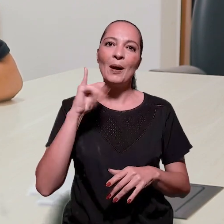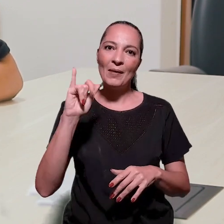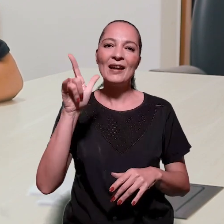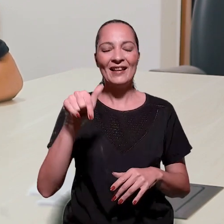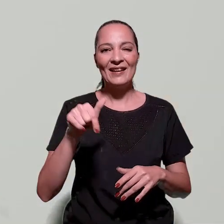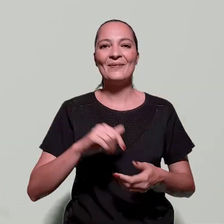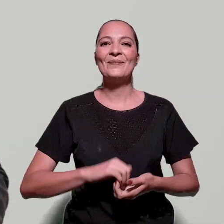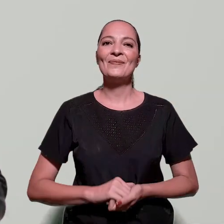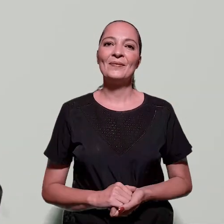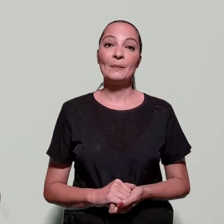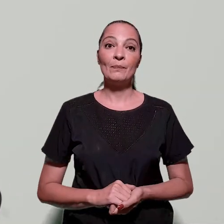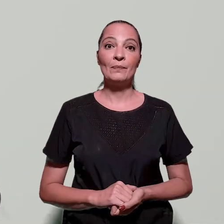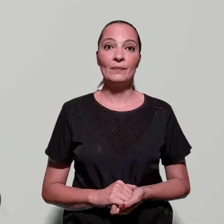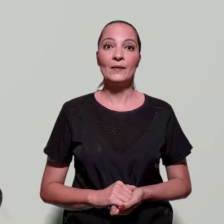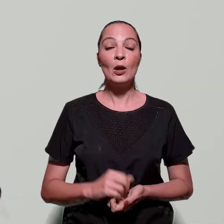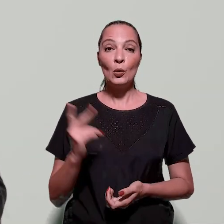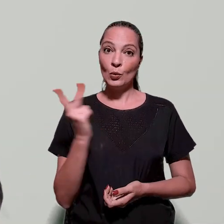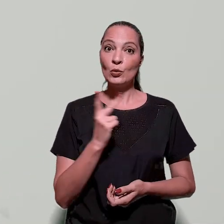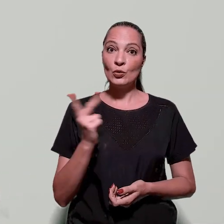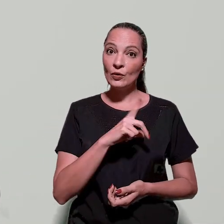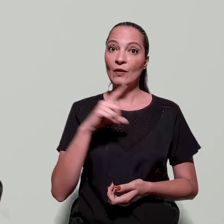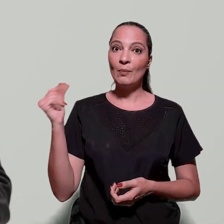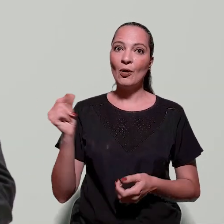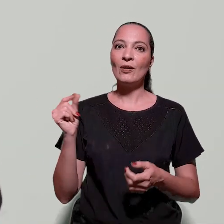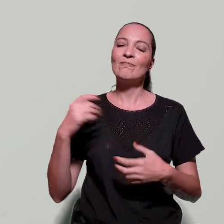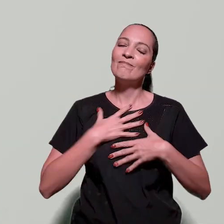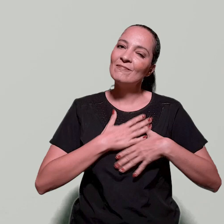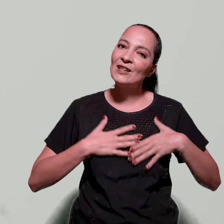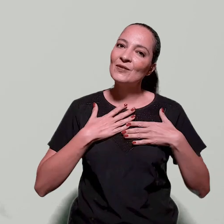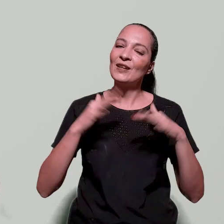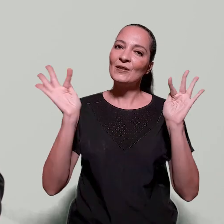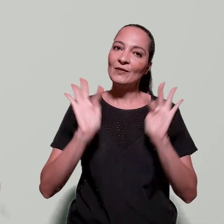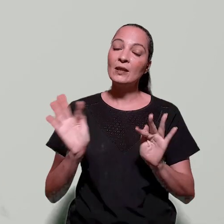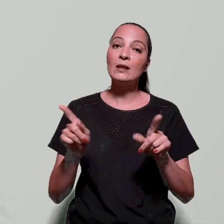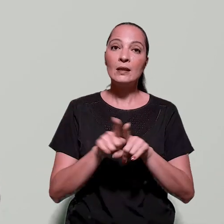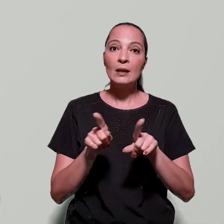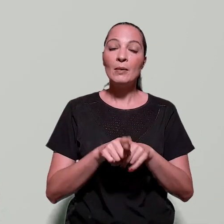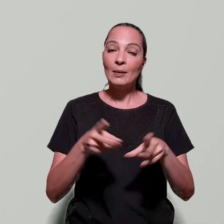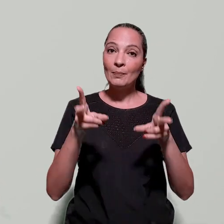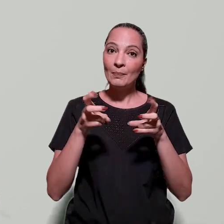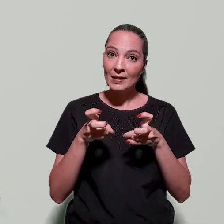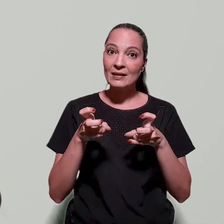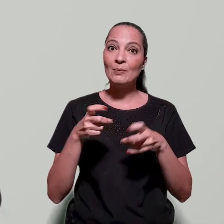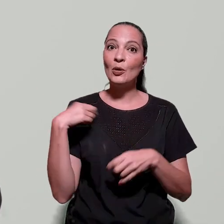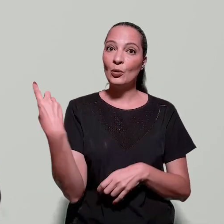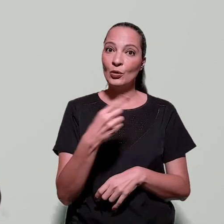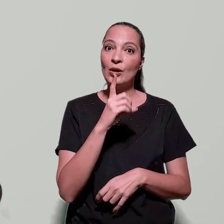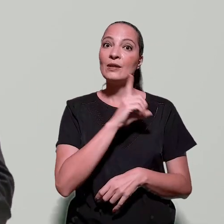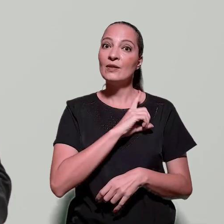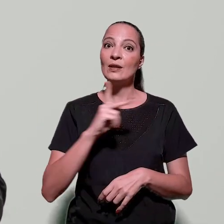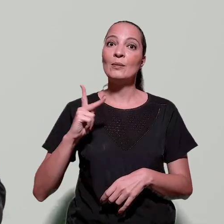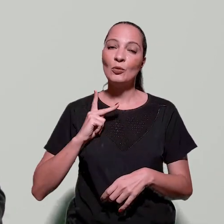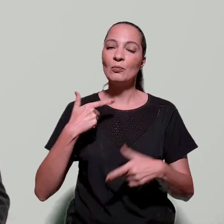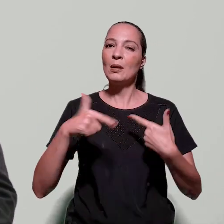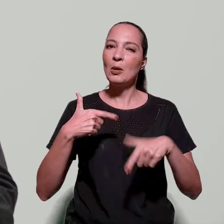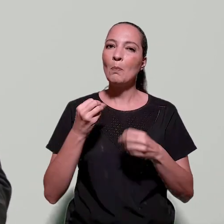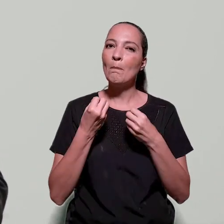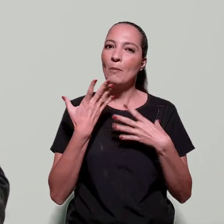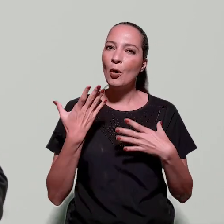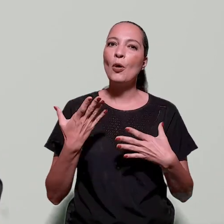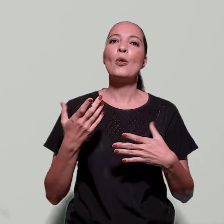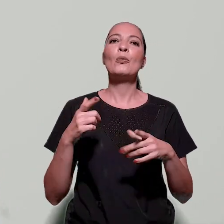não, ele é meu pai. E ambos saíram muito satisfeitos e muito felizes, reconhecendo inclusive a eficiência do serviço da Defensoria Pública, e de uma forma